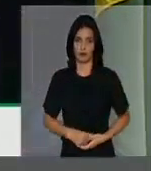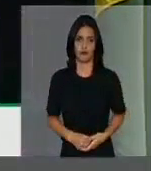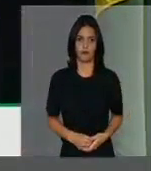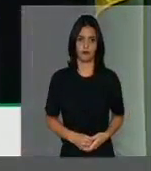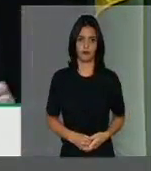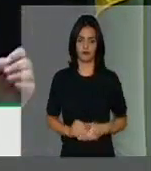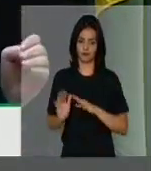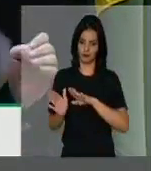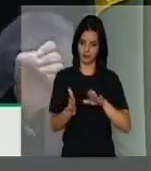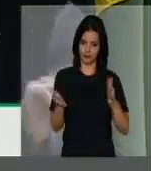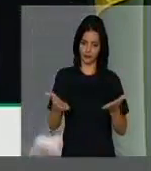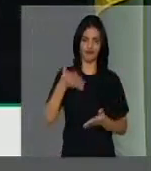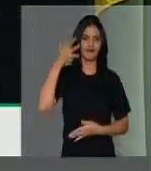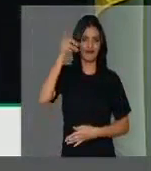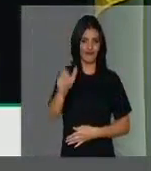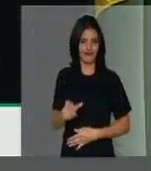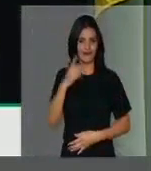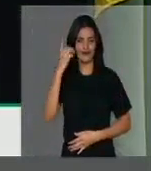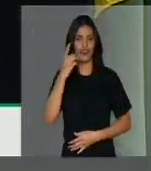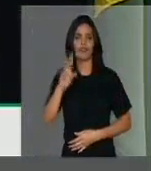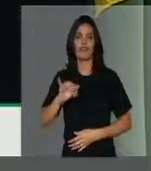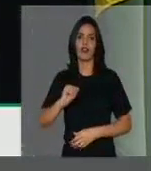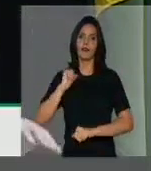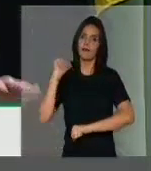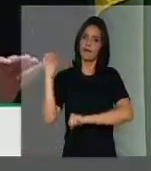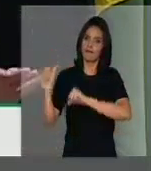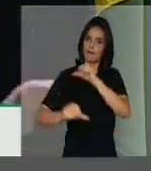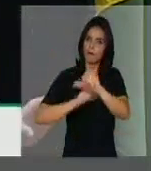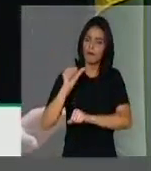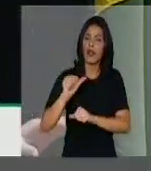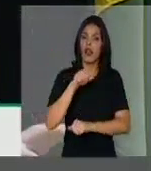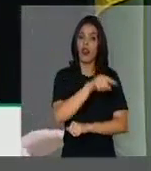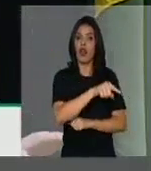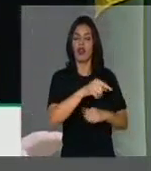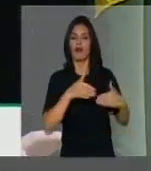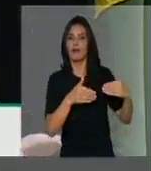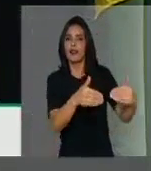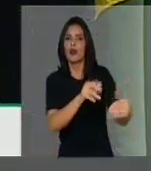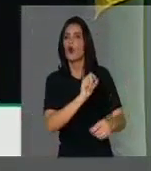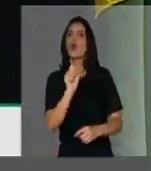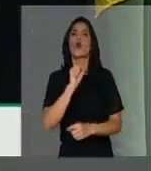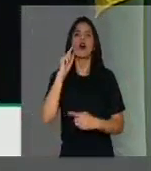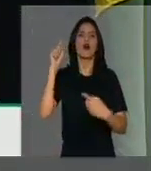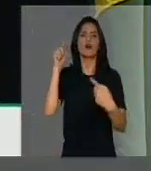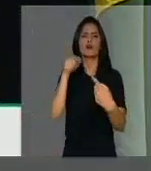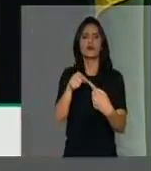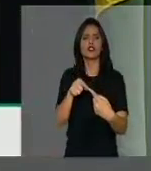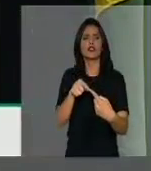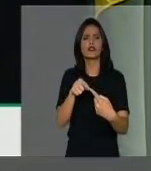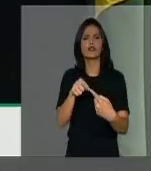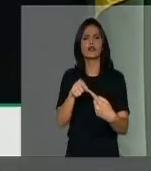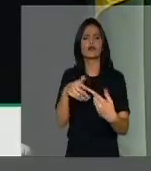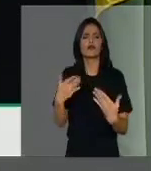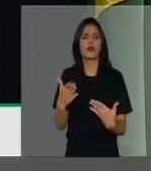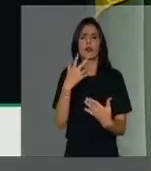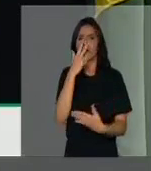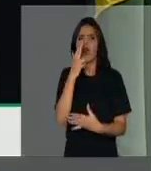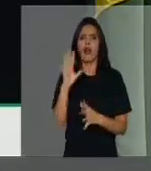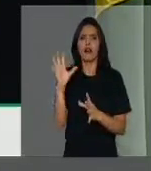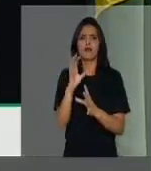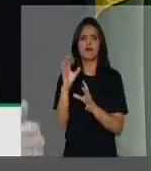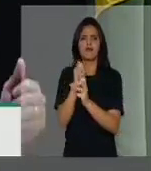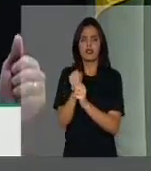Estão fazendo alterações nos ministérios exatamente com esse objetivo. Estão procurando aglutinar